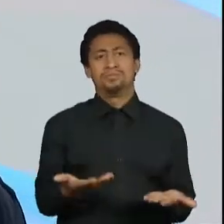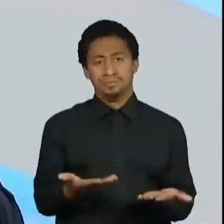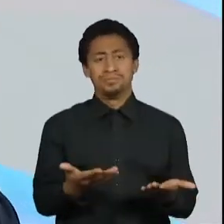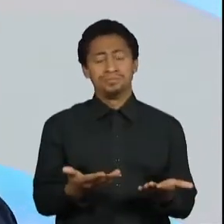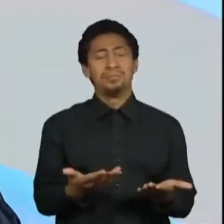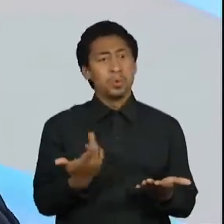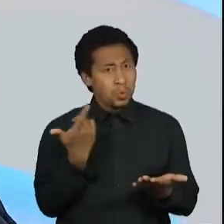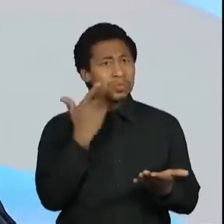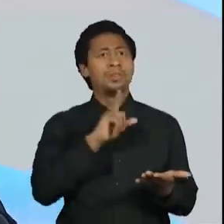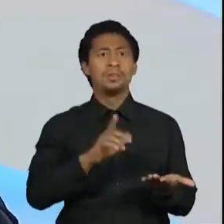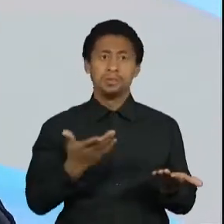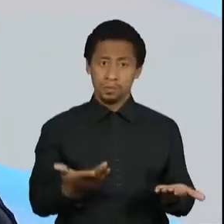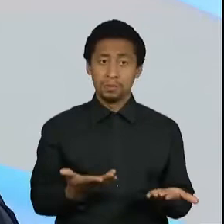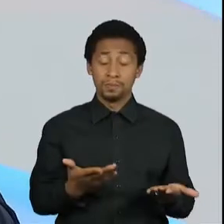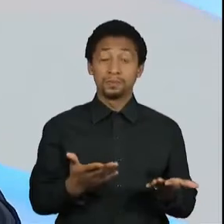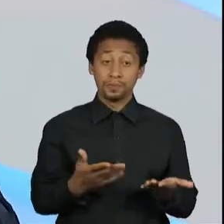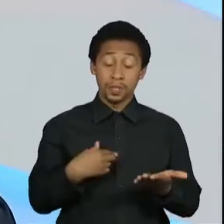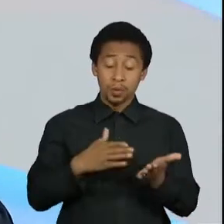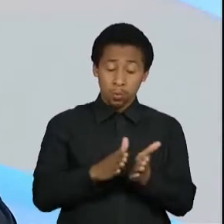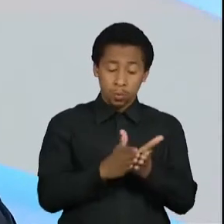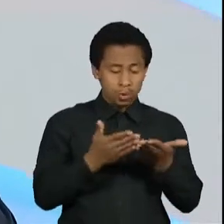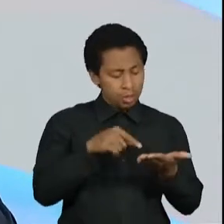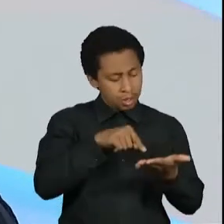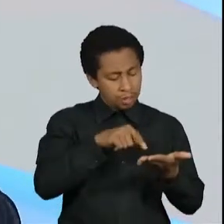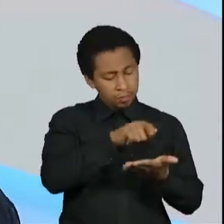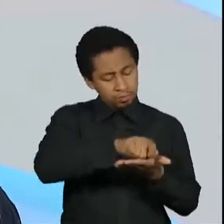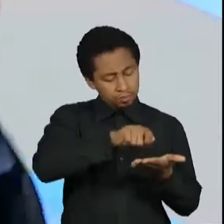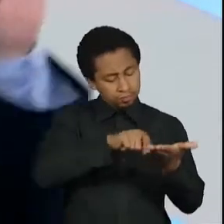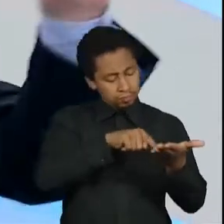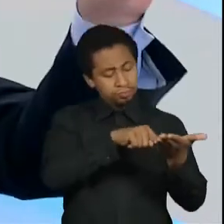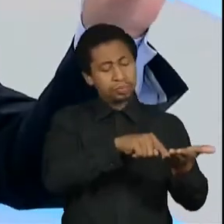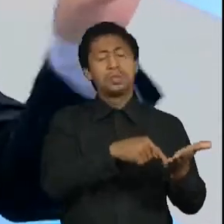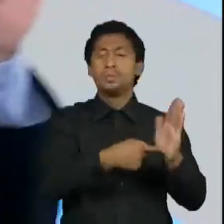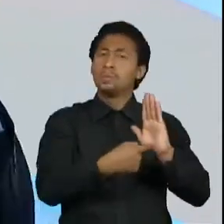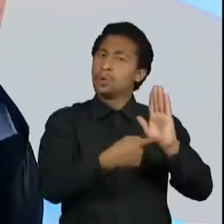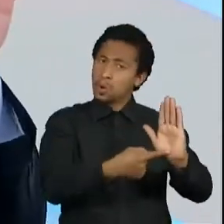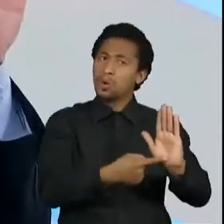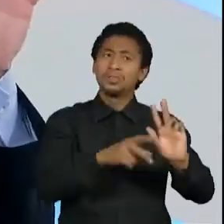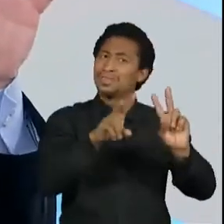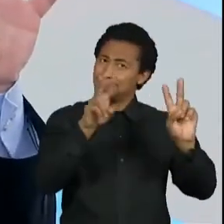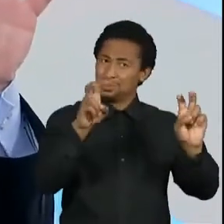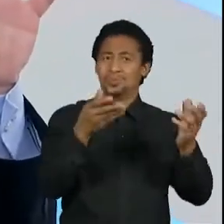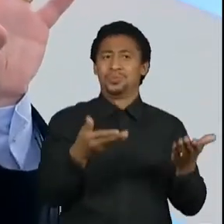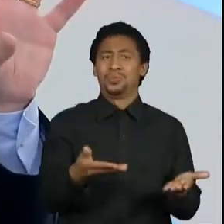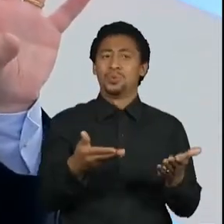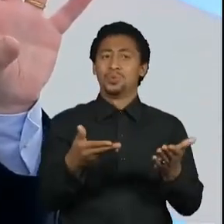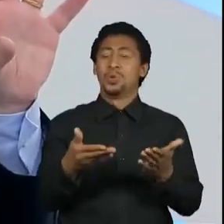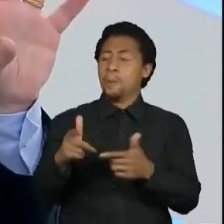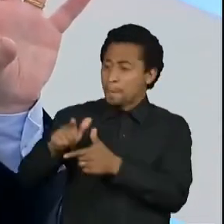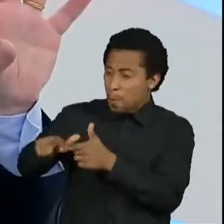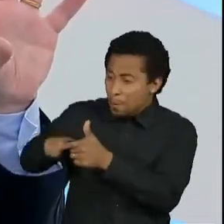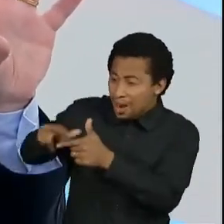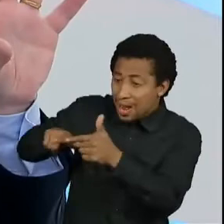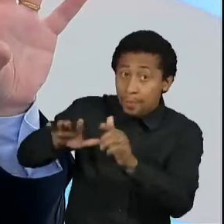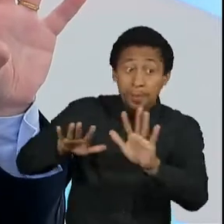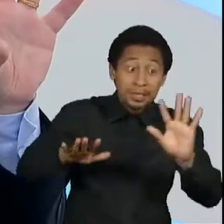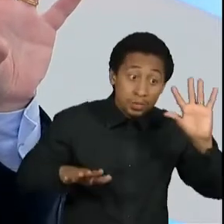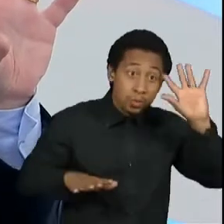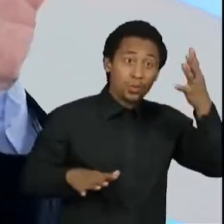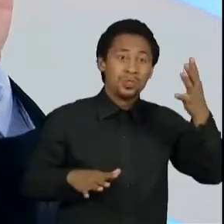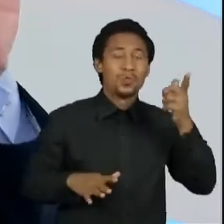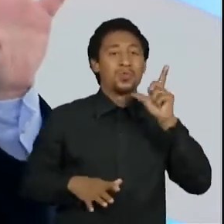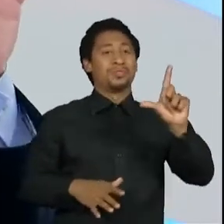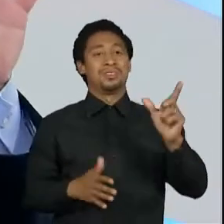Pascal Bruckner, ele escreve muito sobre isto. E esta capacidade de você gerar monstruosidades e uma forma de as destruir,